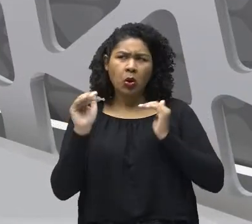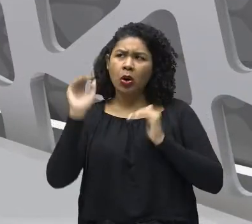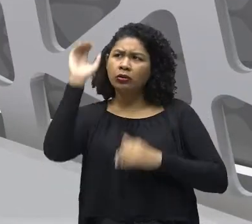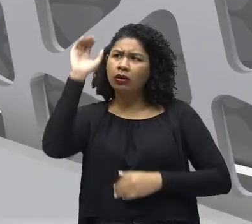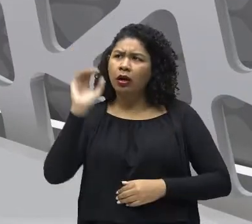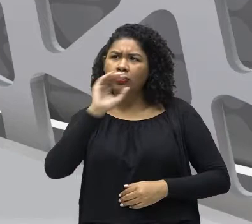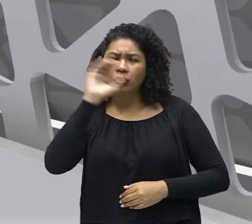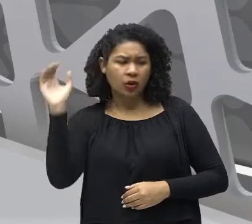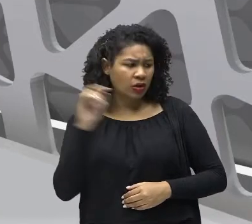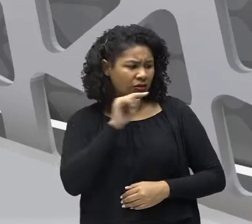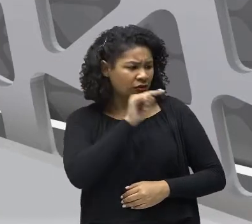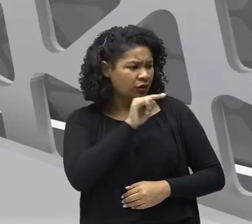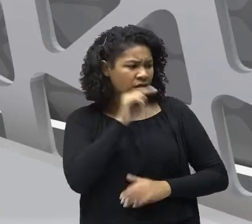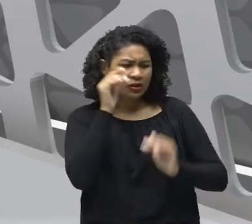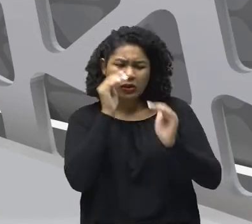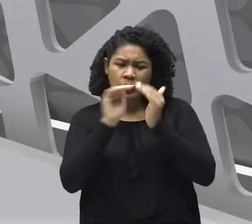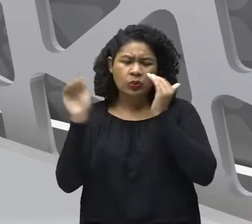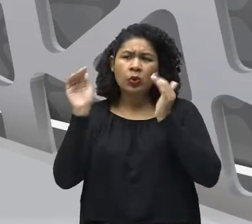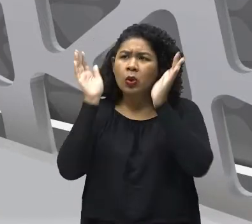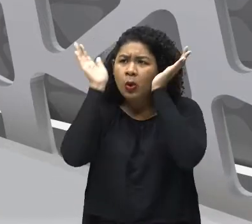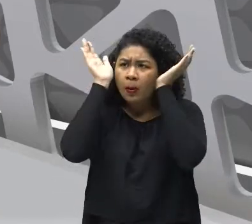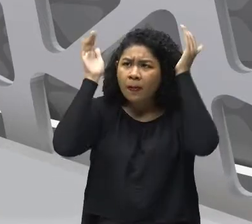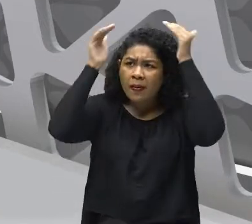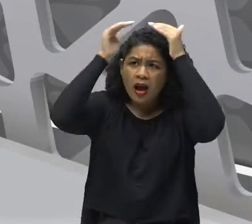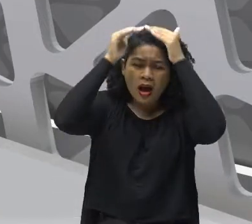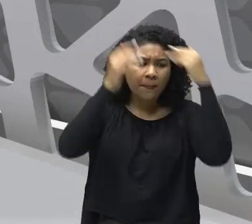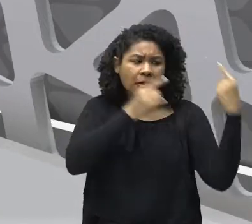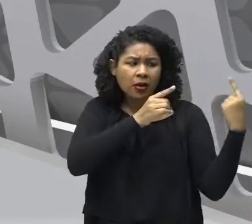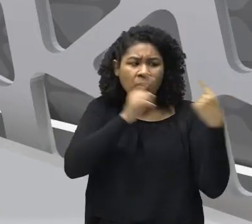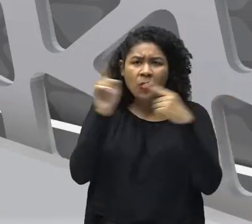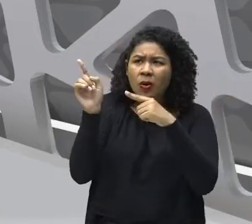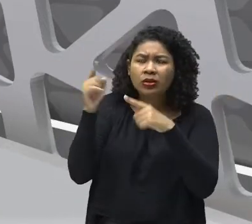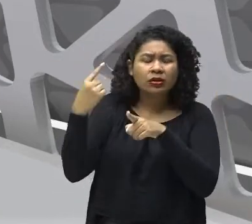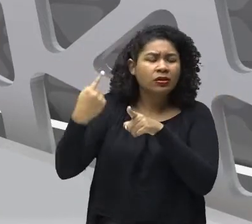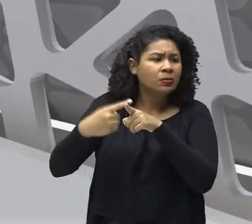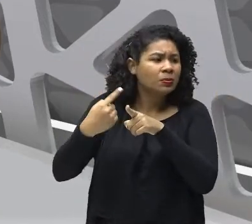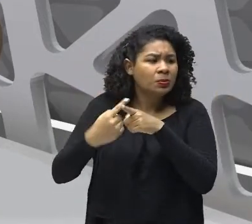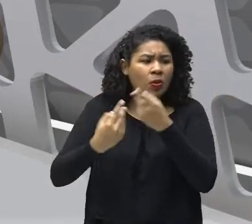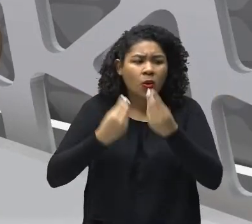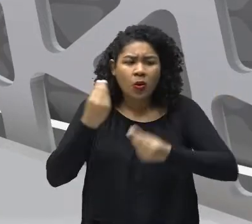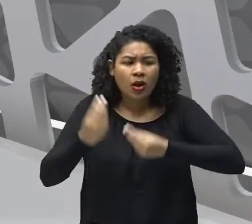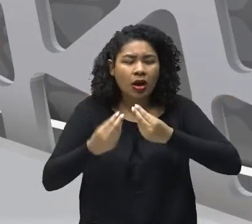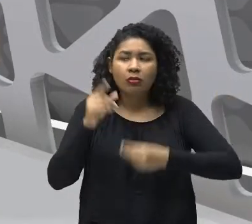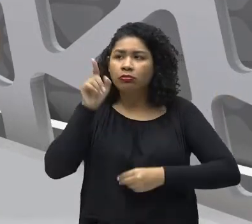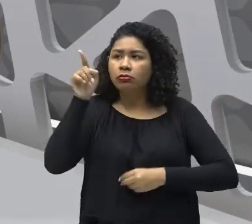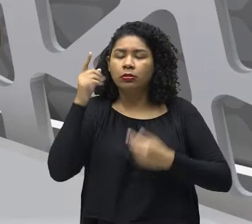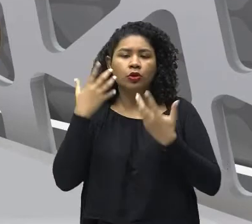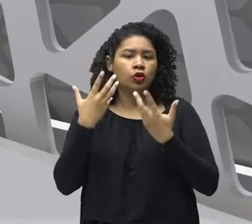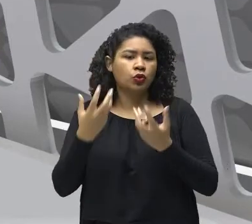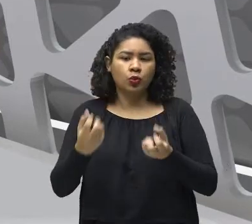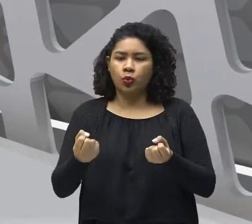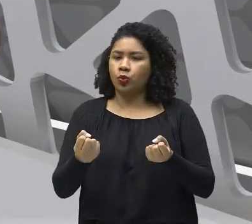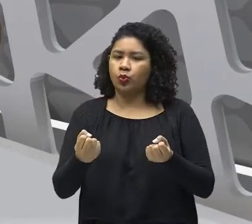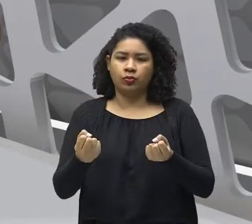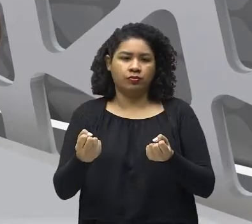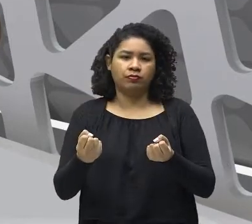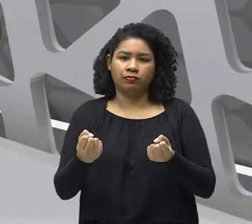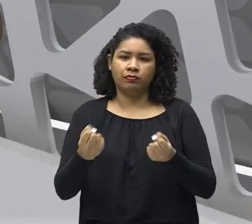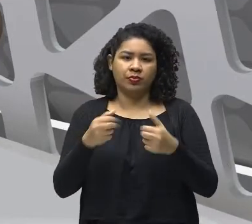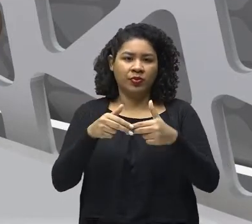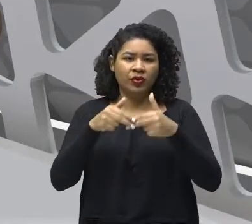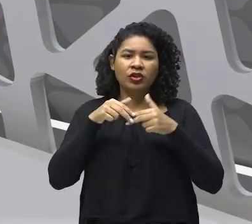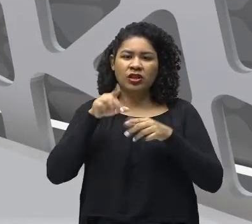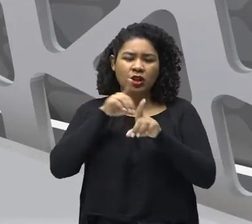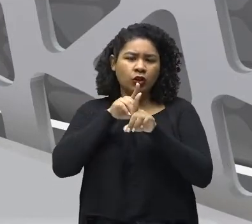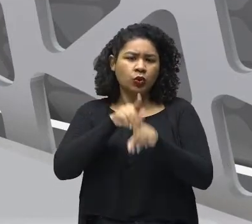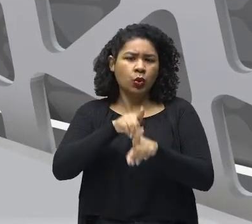que questionava o Papa como representante máximo de Deus e também que questionava a própria doutrina. E as verdades até então